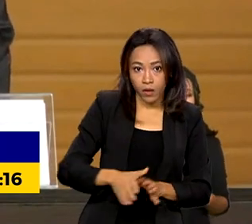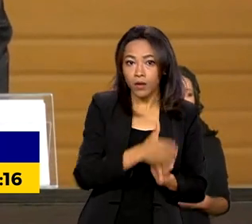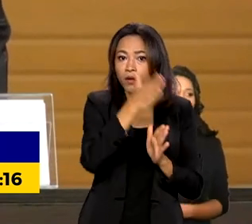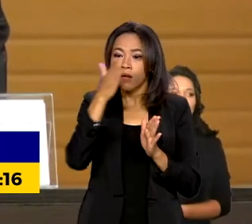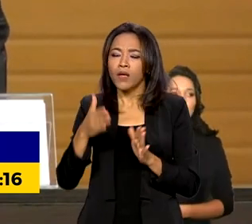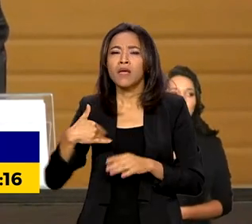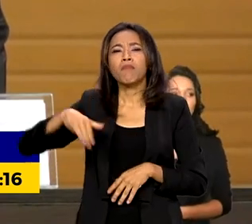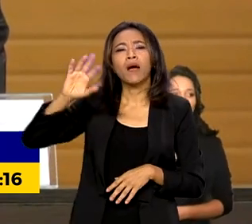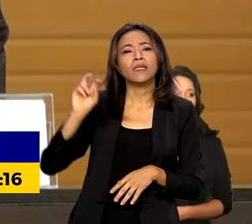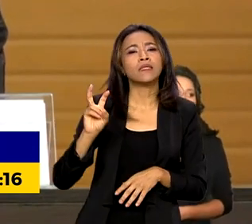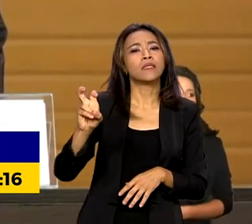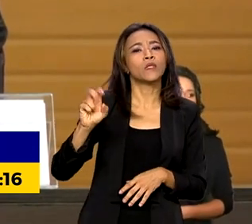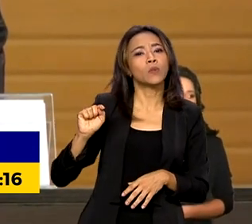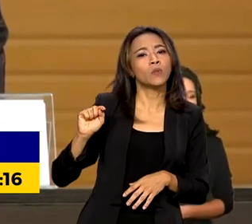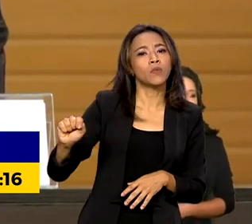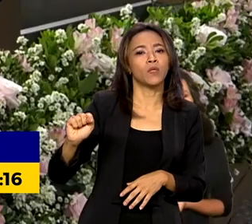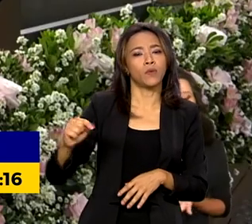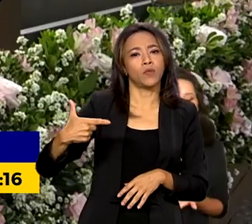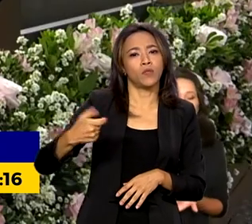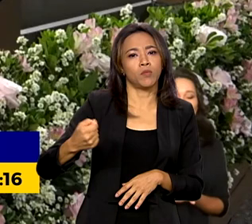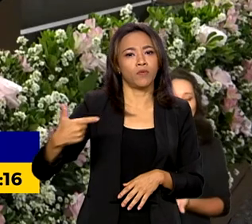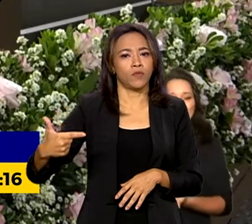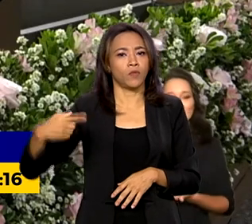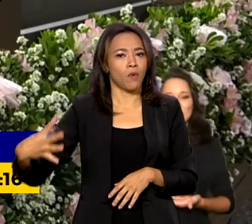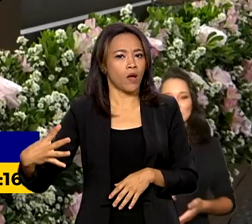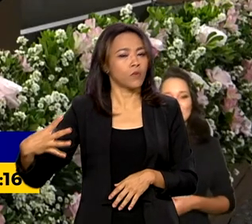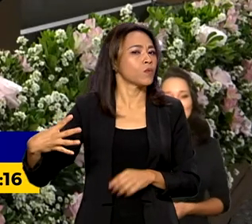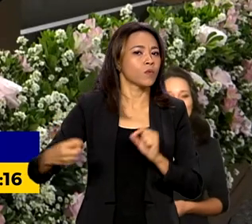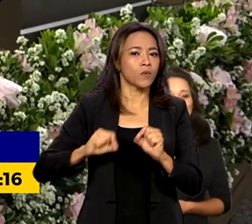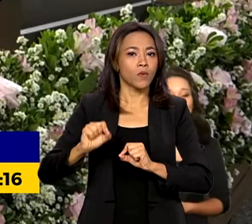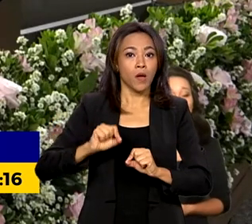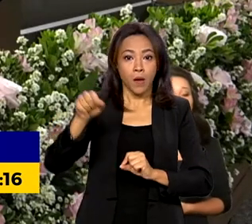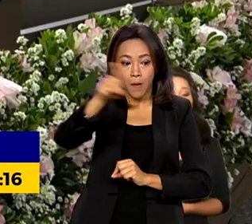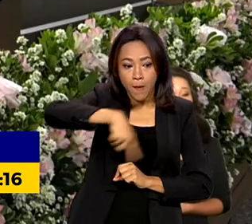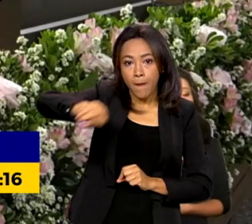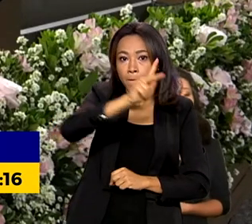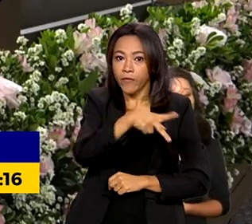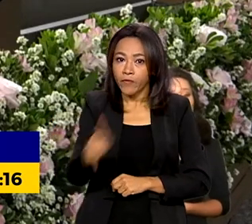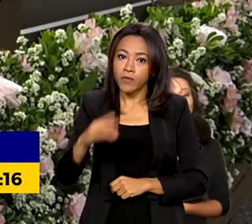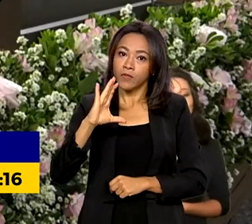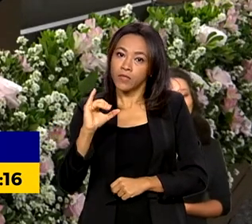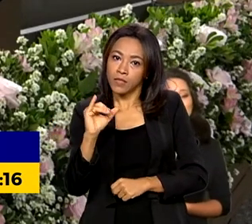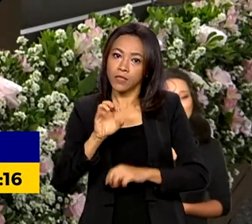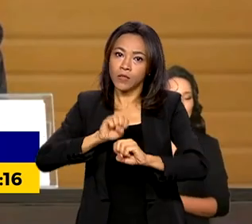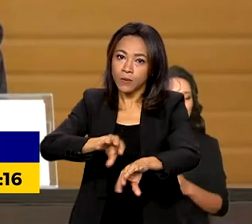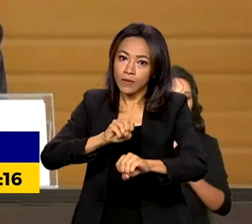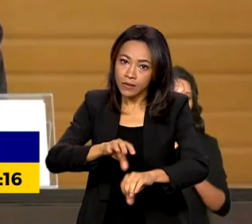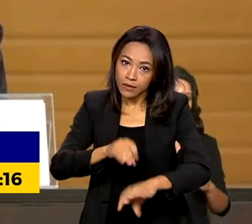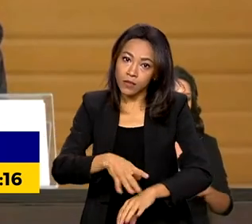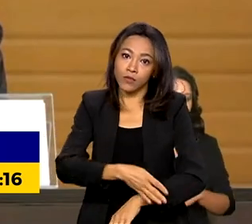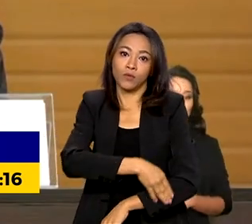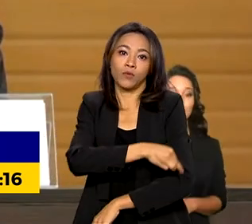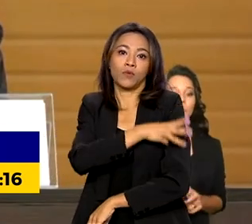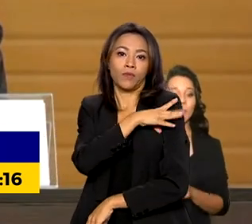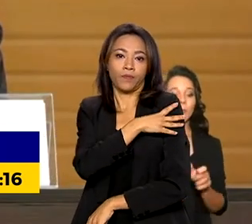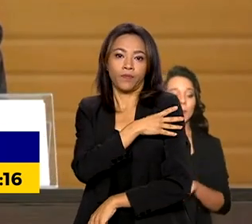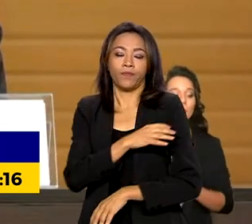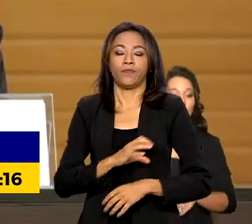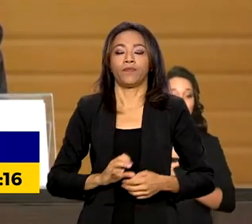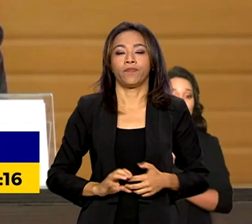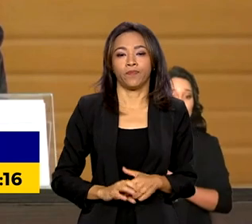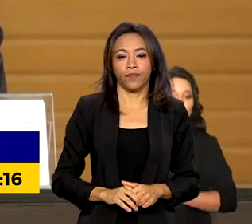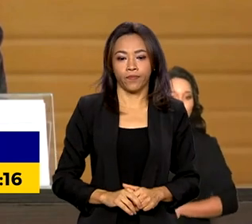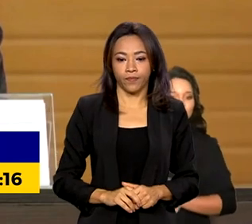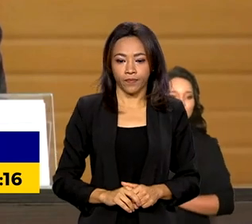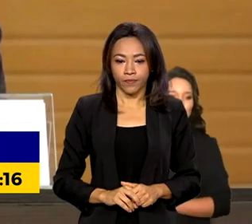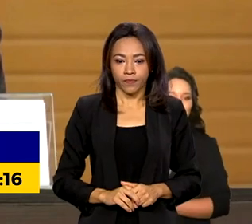5 mil em 2024 para professores de ciências do ensino fundamental. Ampliamos o acesso de mais